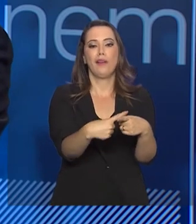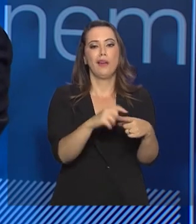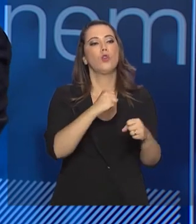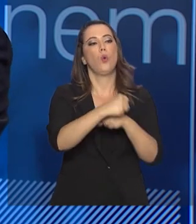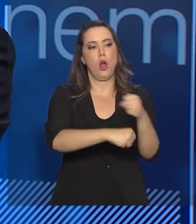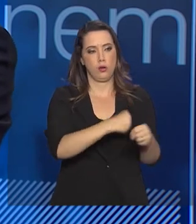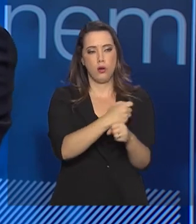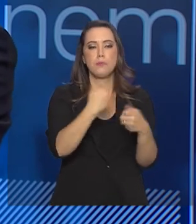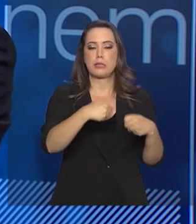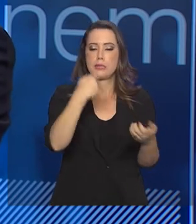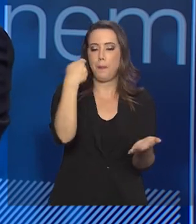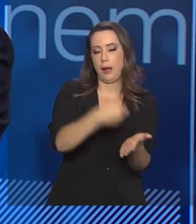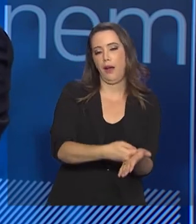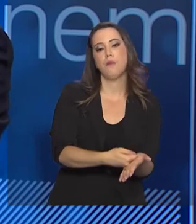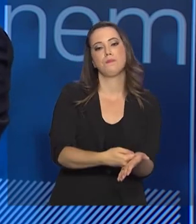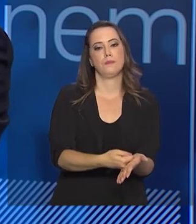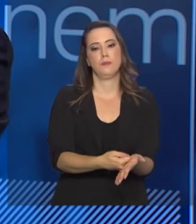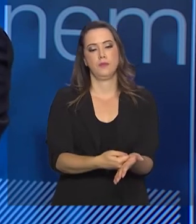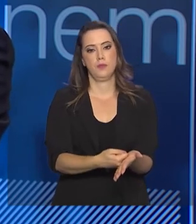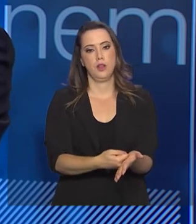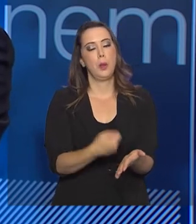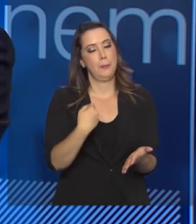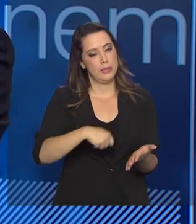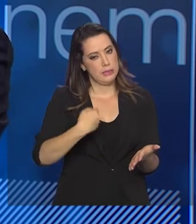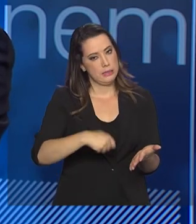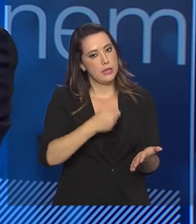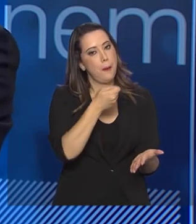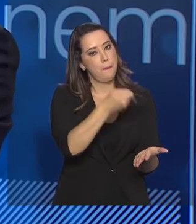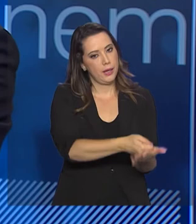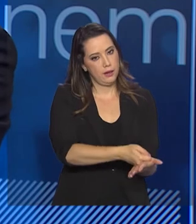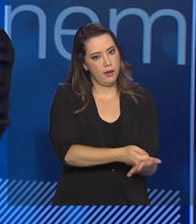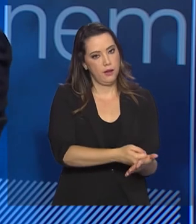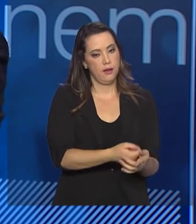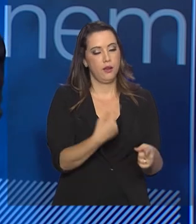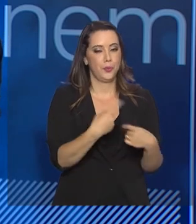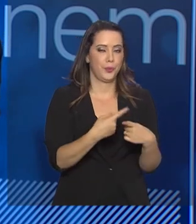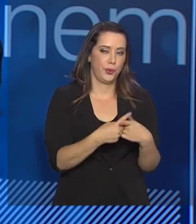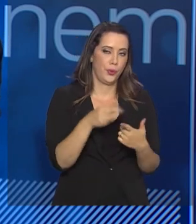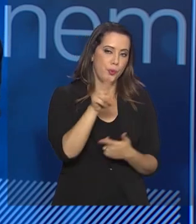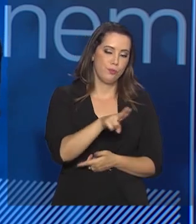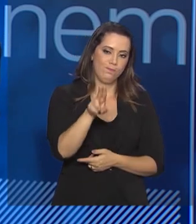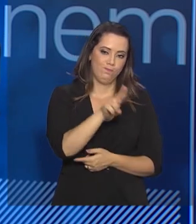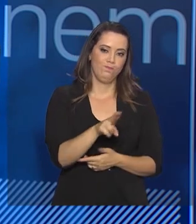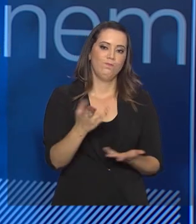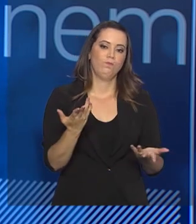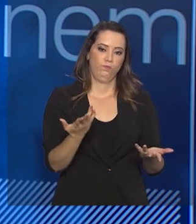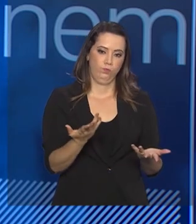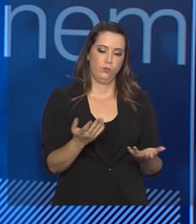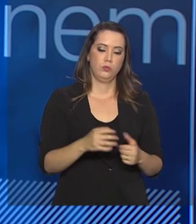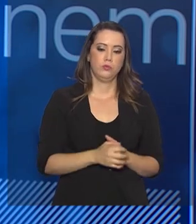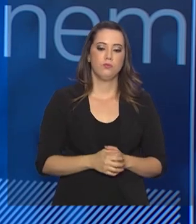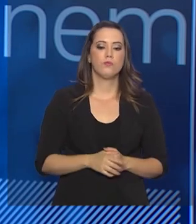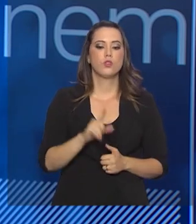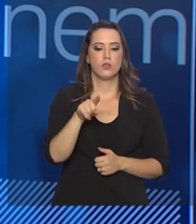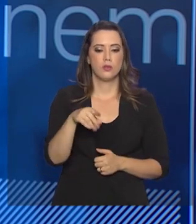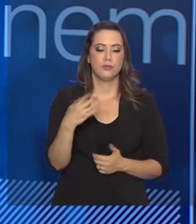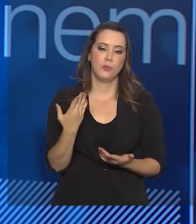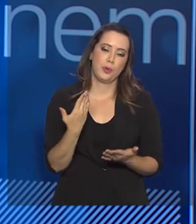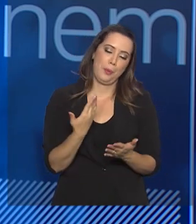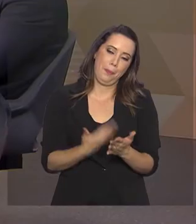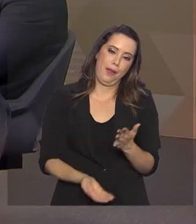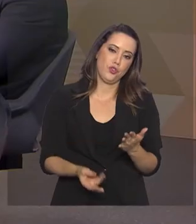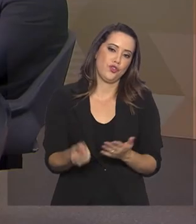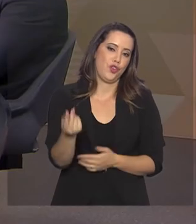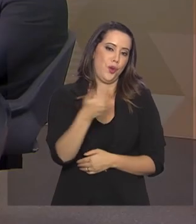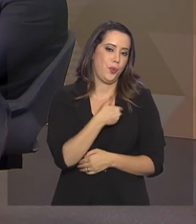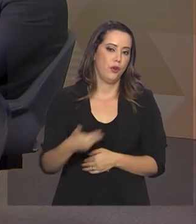vai ter que pagar a inscrição. Ele vai ter que repor esse recurso que foi... Isso é um grande prejuízo para a gente.